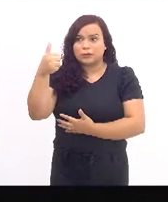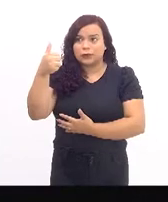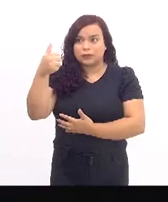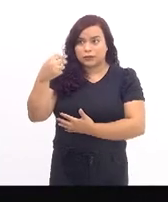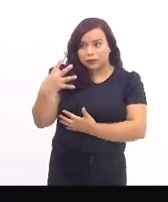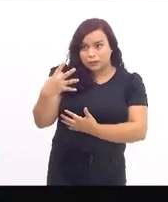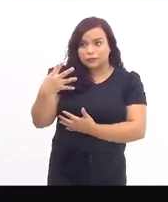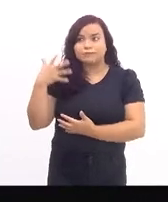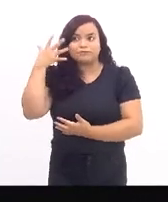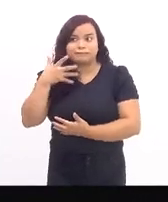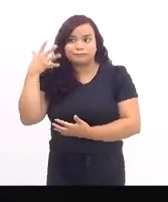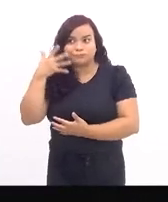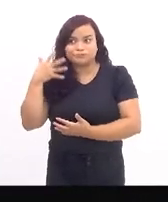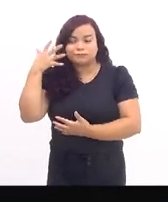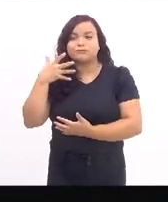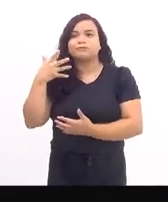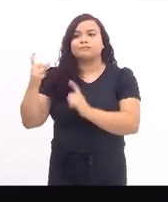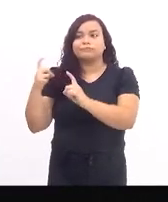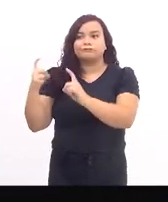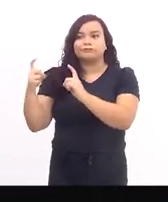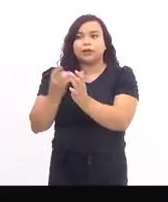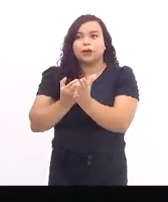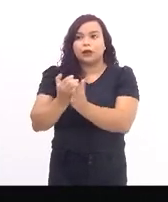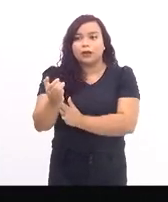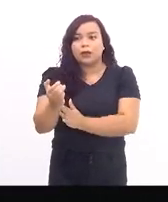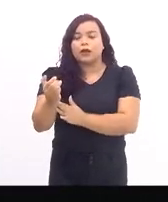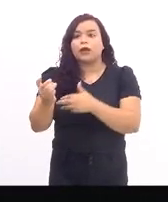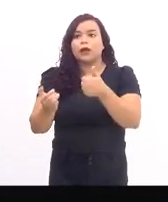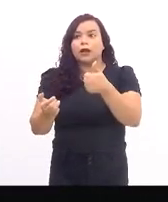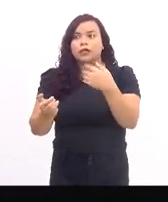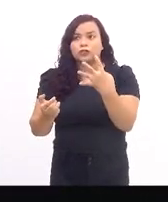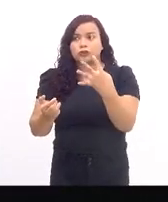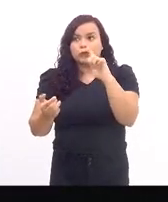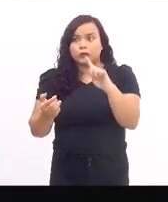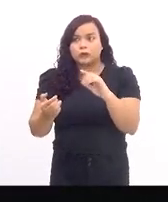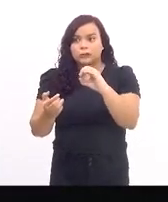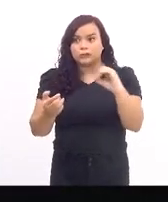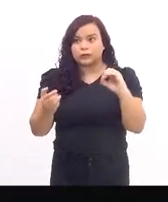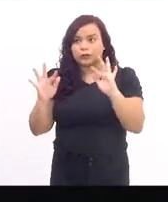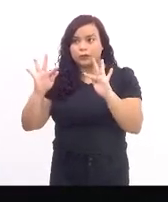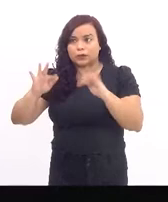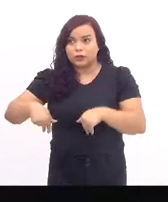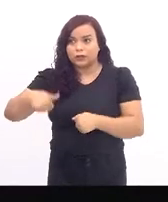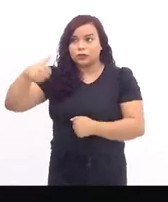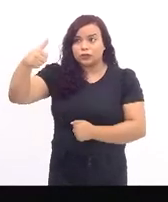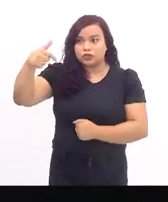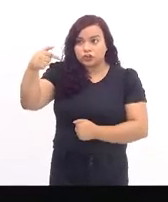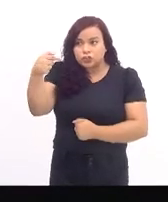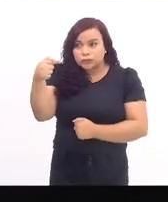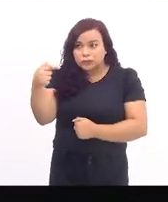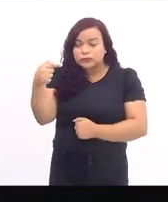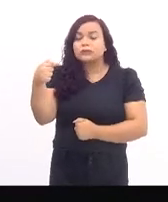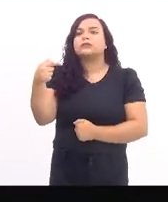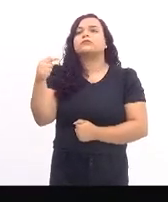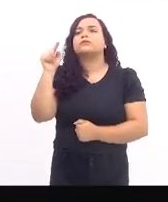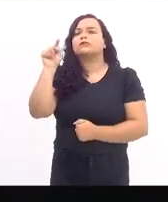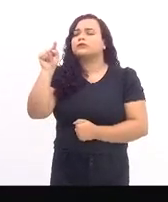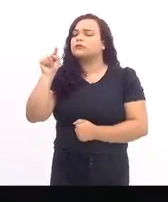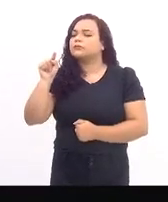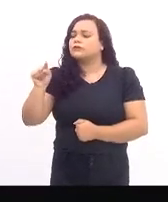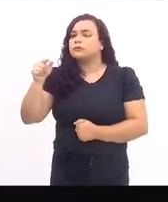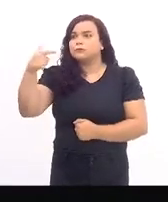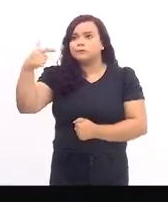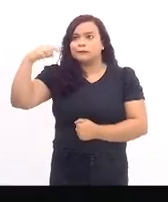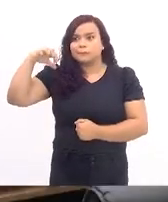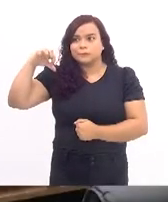ordinária, que, iniciada às 14 horas, encerrou-se às 17 horas e 29